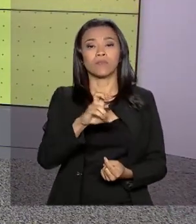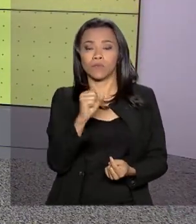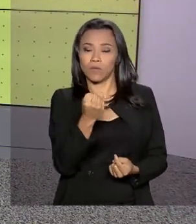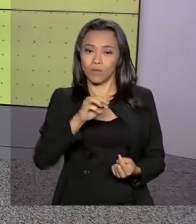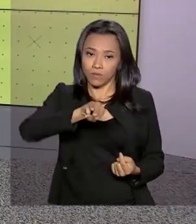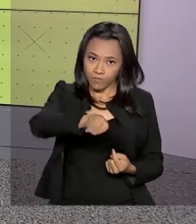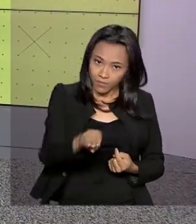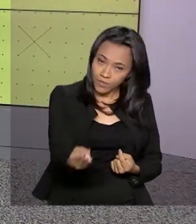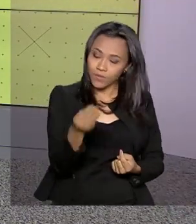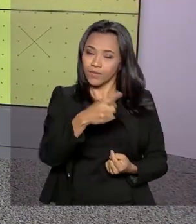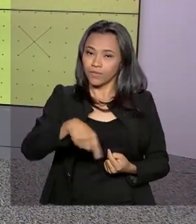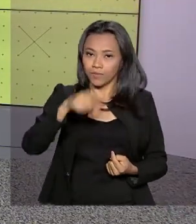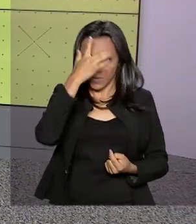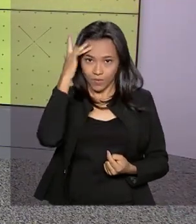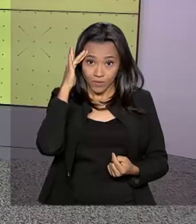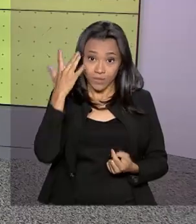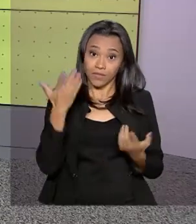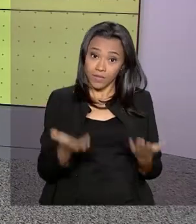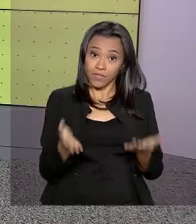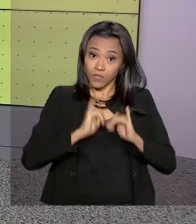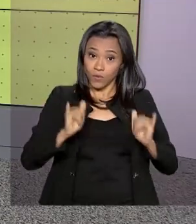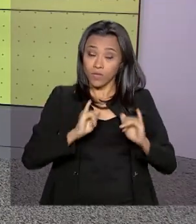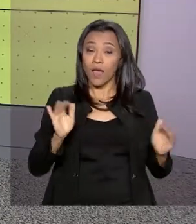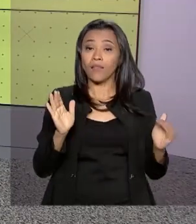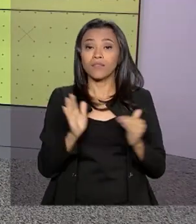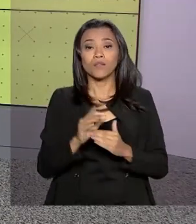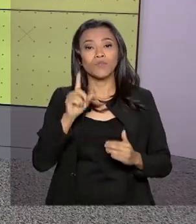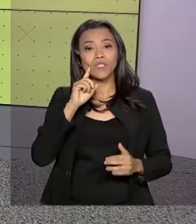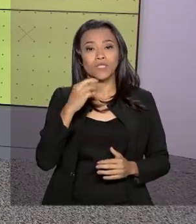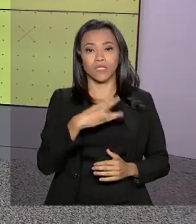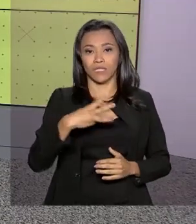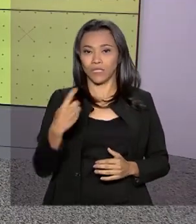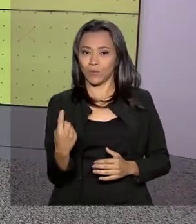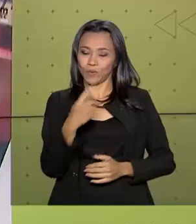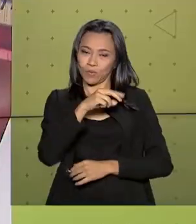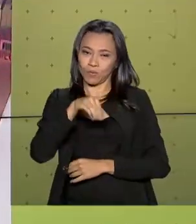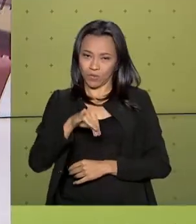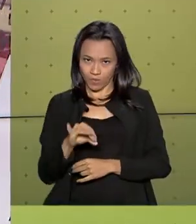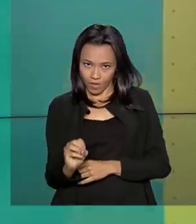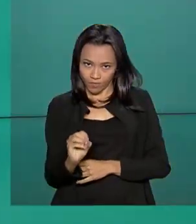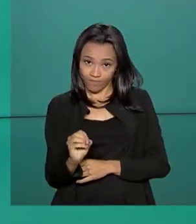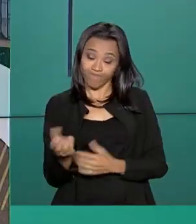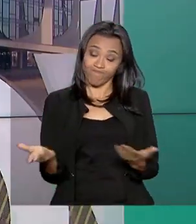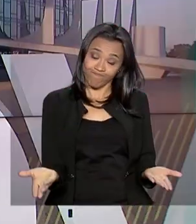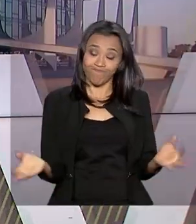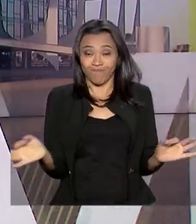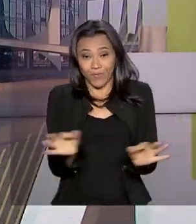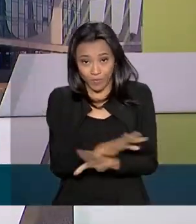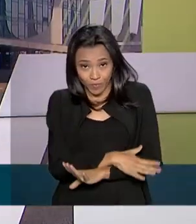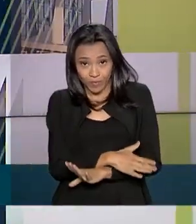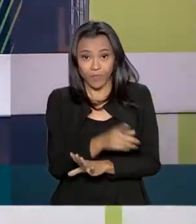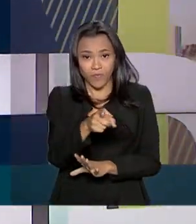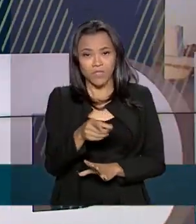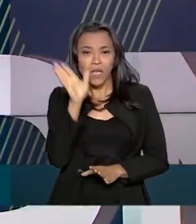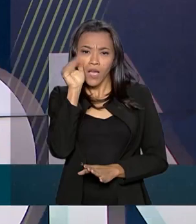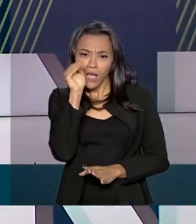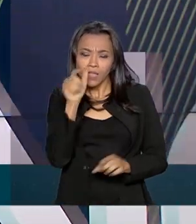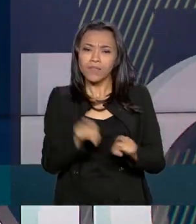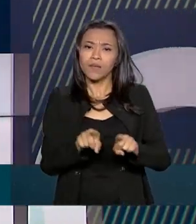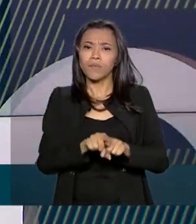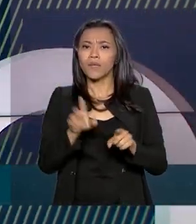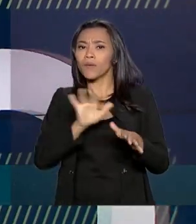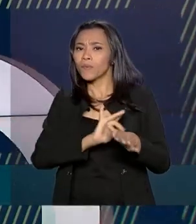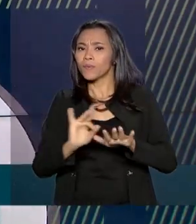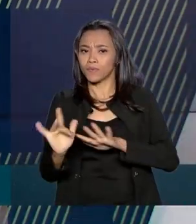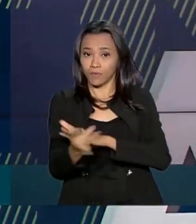milhões de pessoas. E a campanha vai até 31 de maio. O governo agora fica por aqui. Acompanhe a gente também